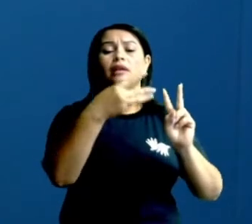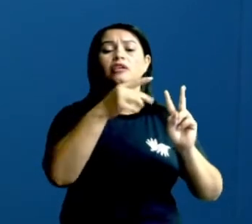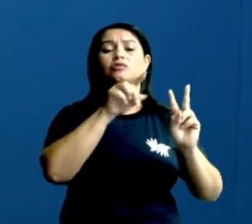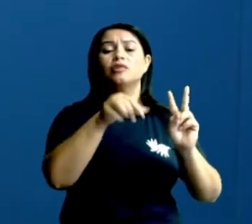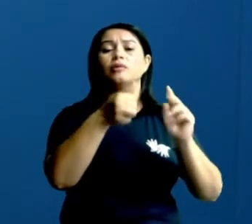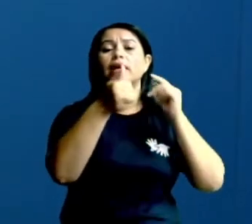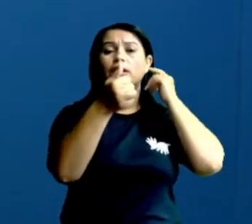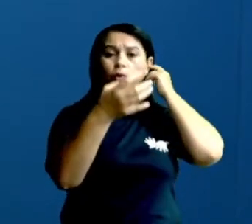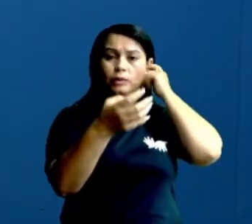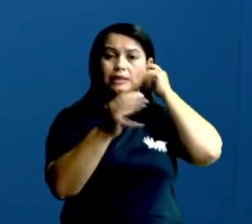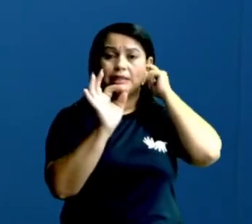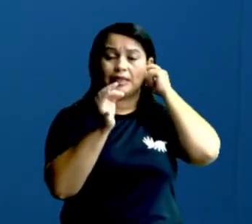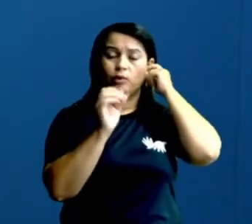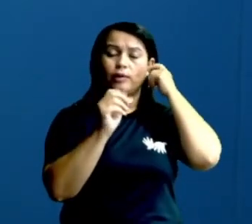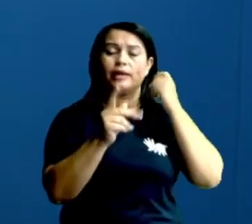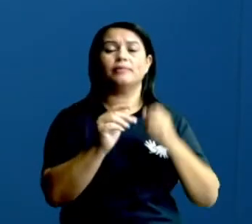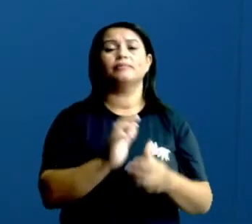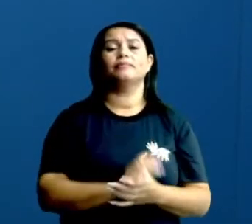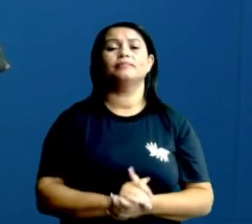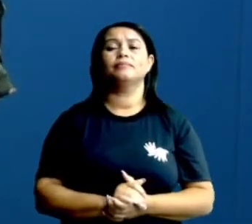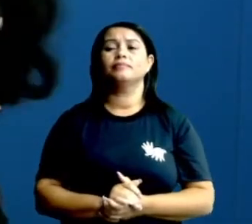3,14. Tá ok?